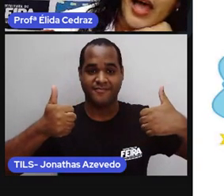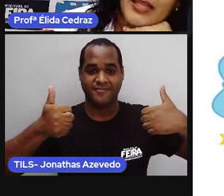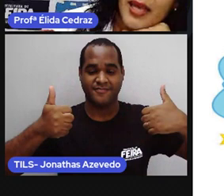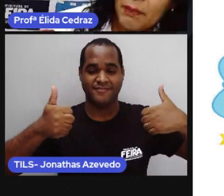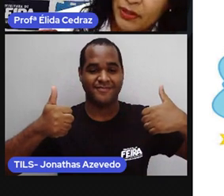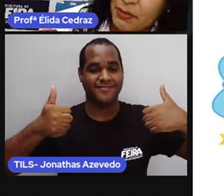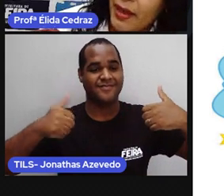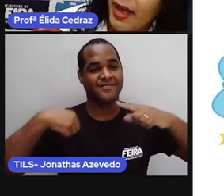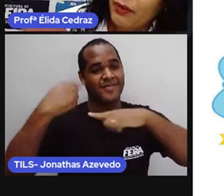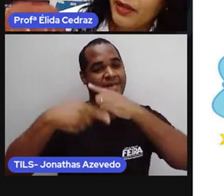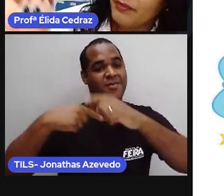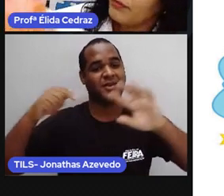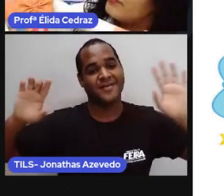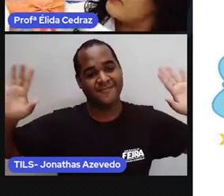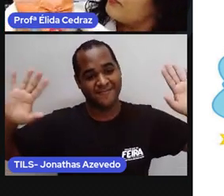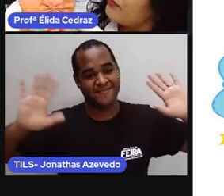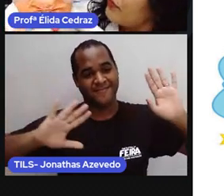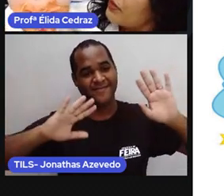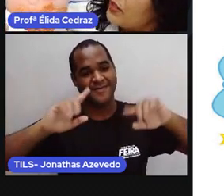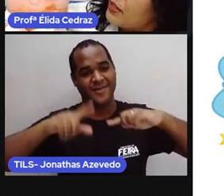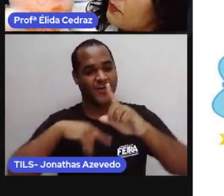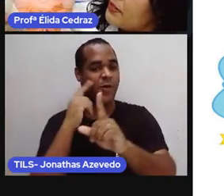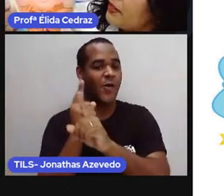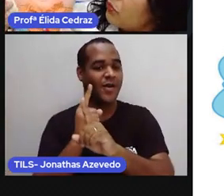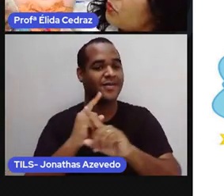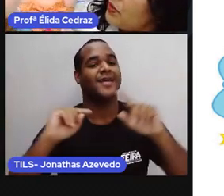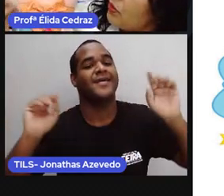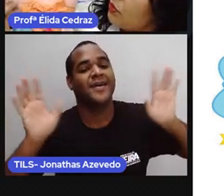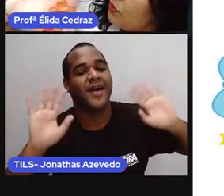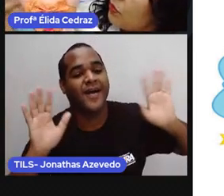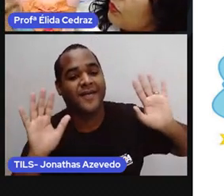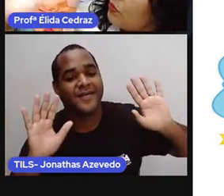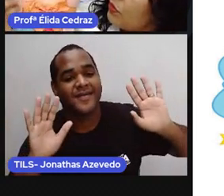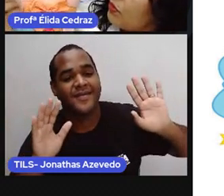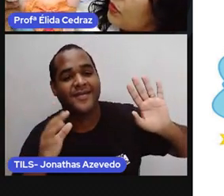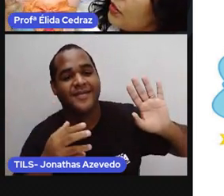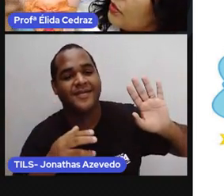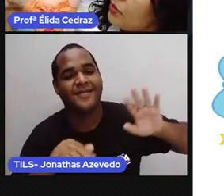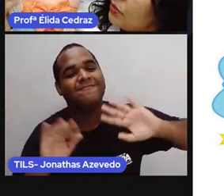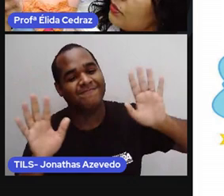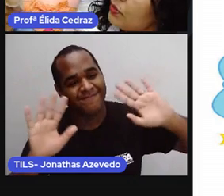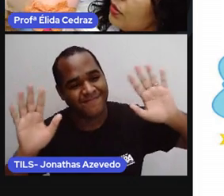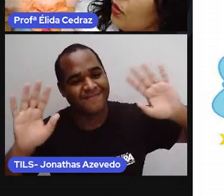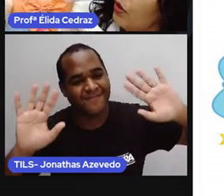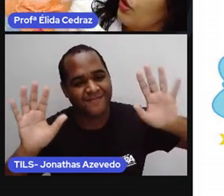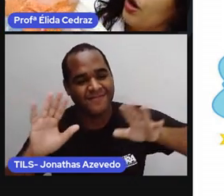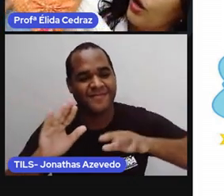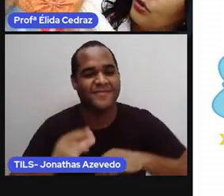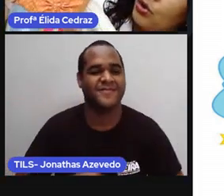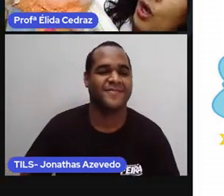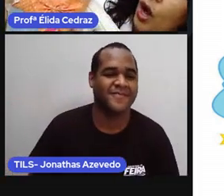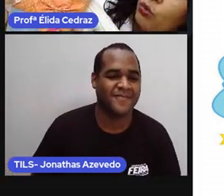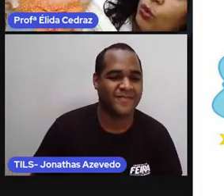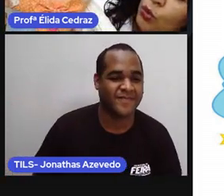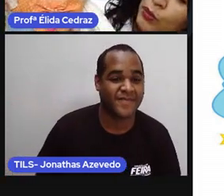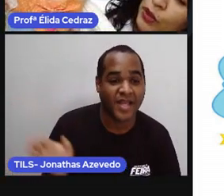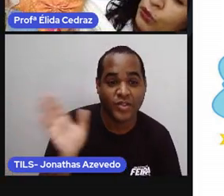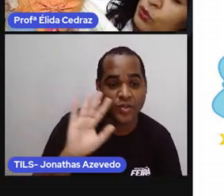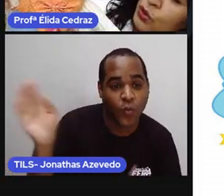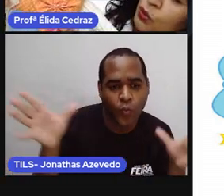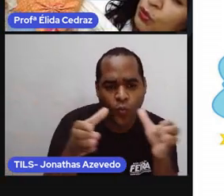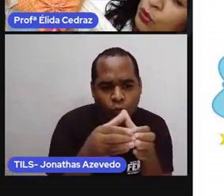até a próxima aula se despeça da turma foi isso tchau